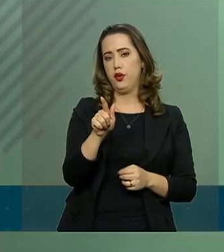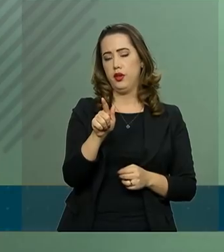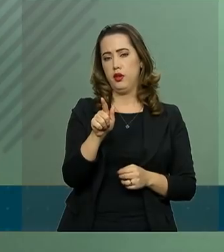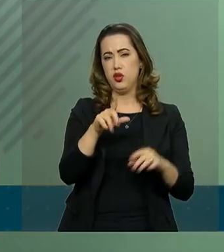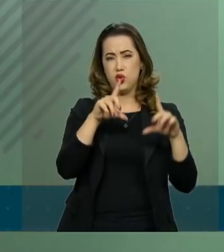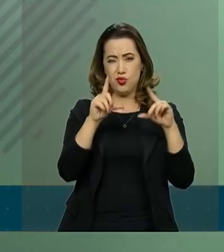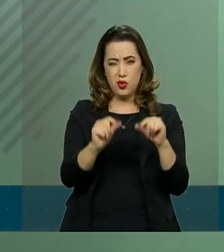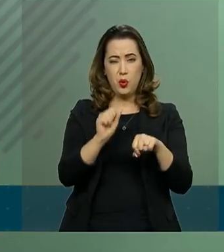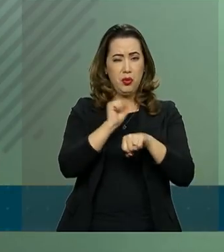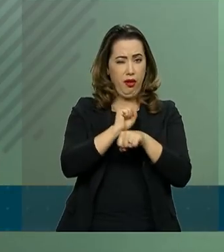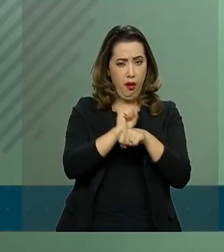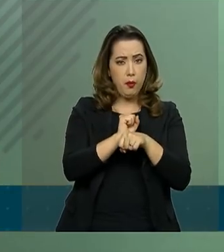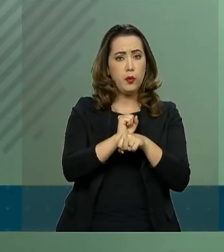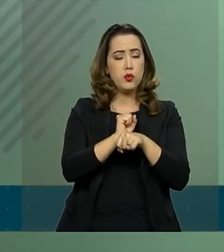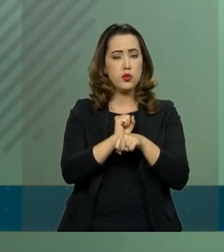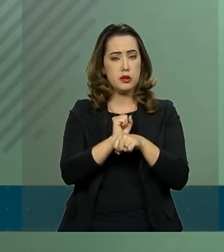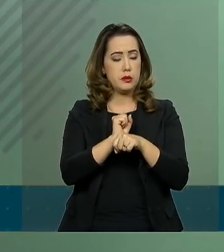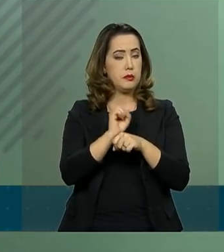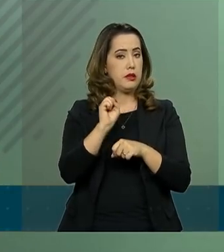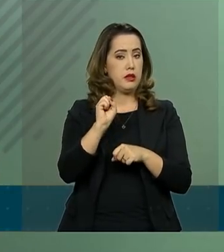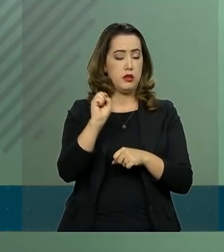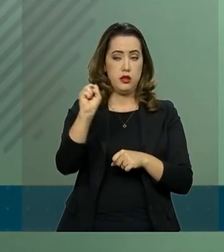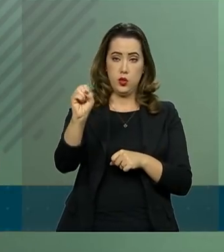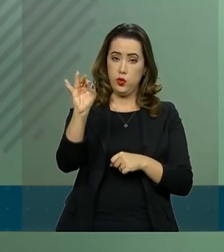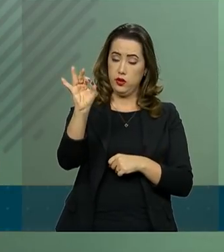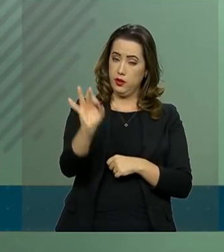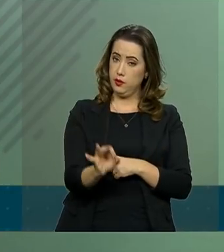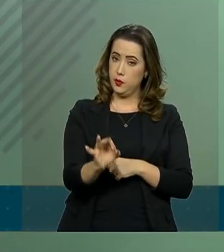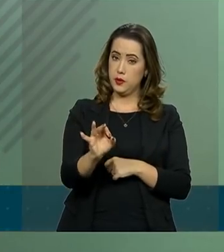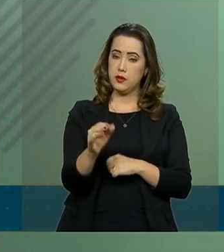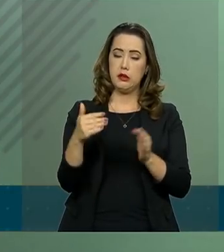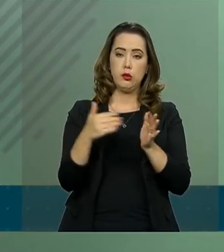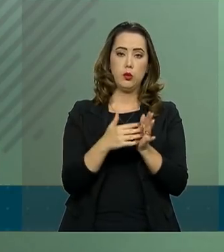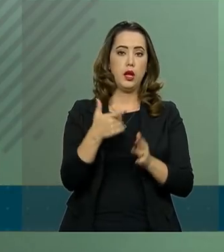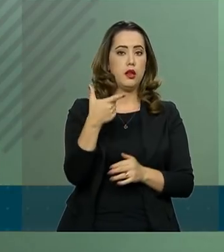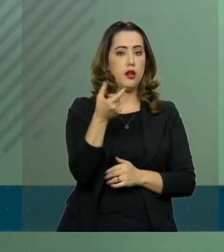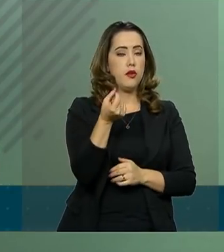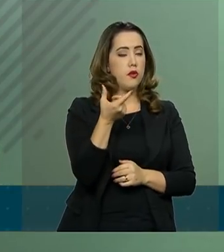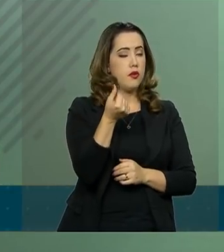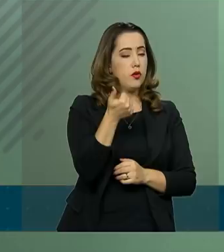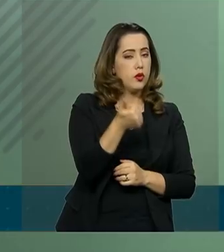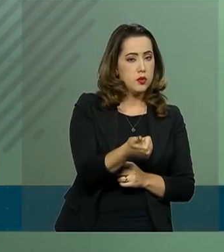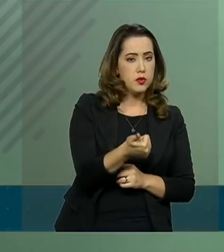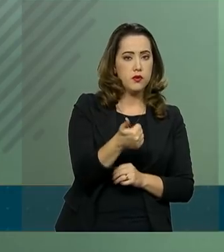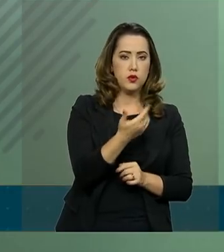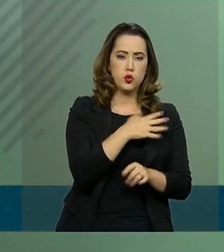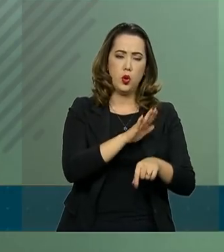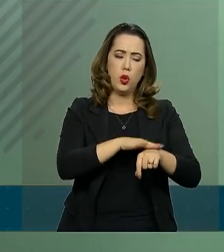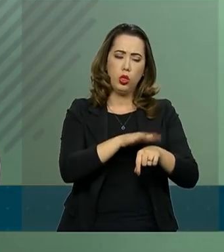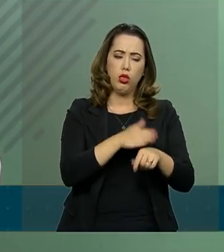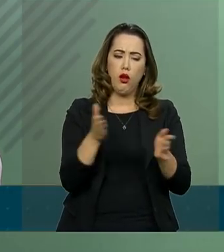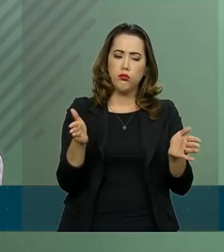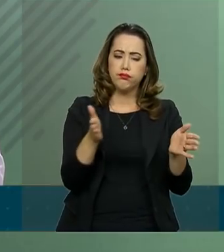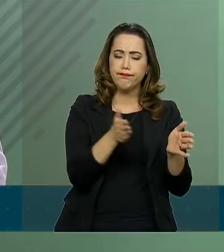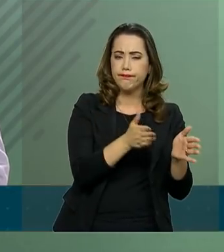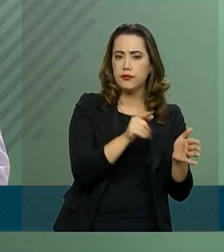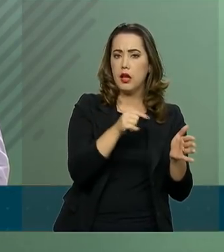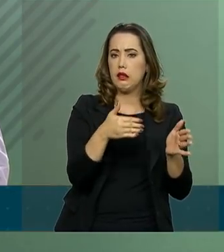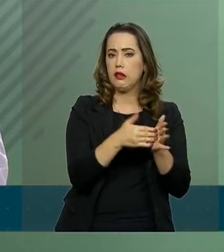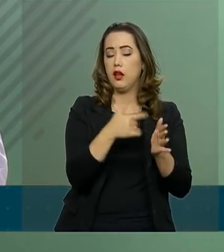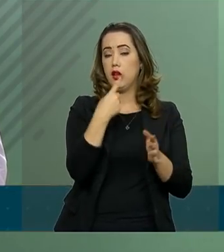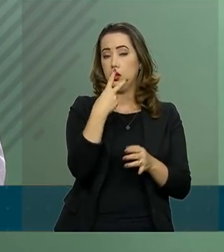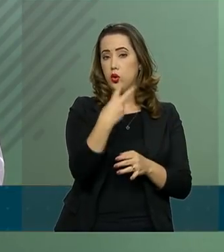e diminuir o prazo médio de concessão para cerca de dois anos